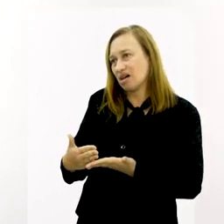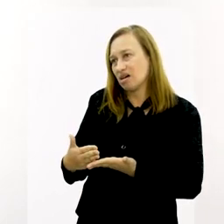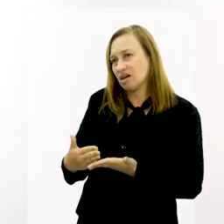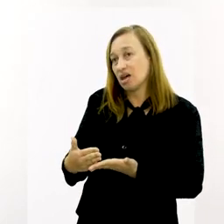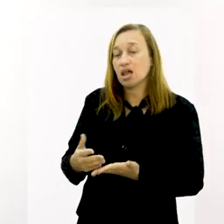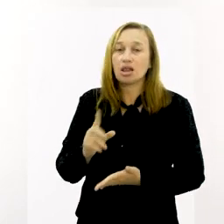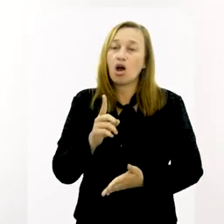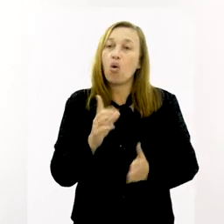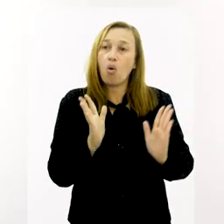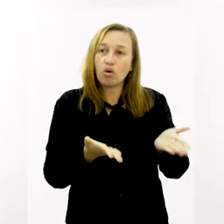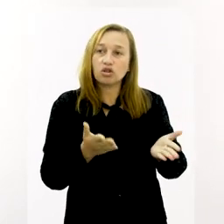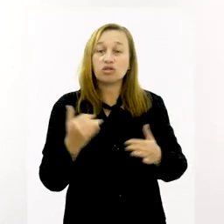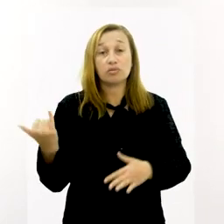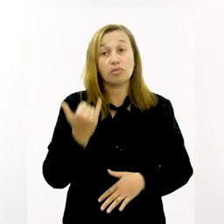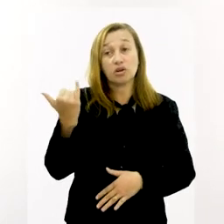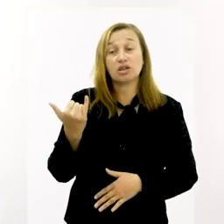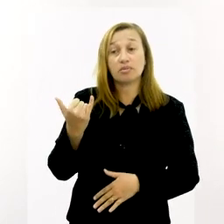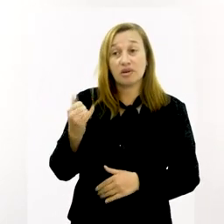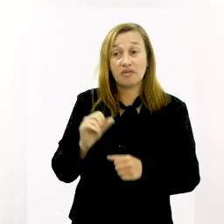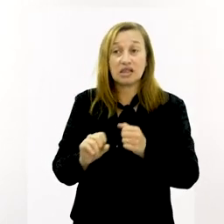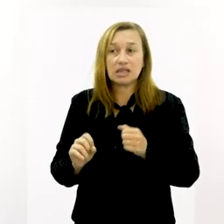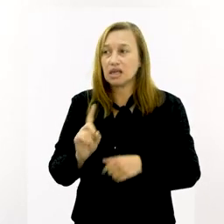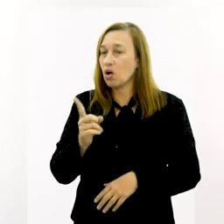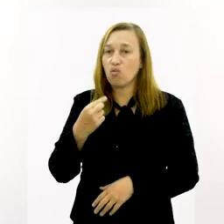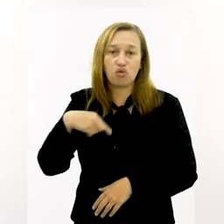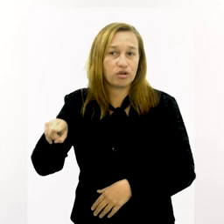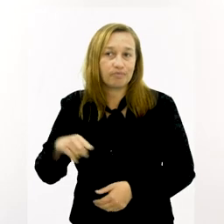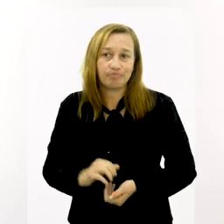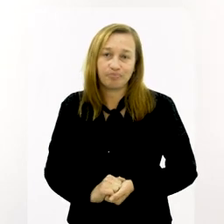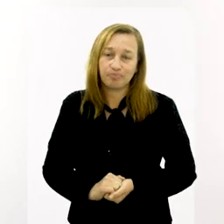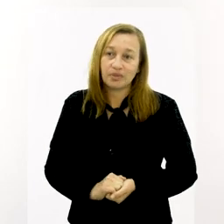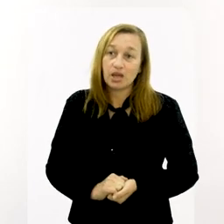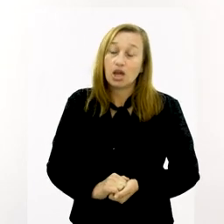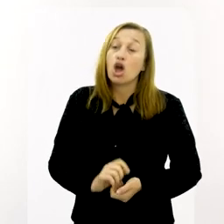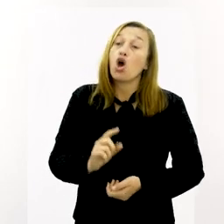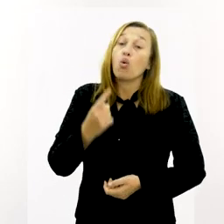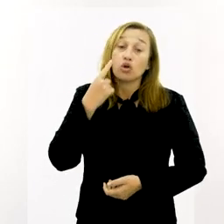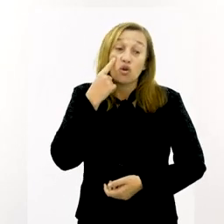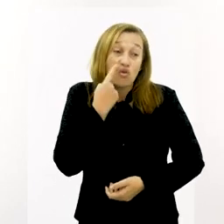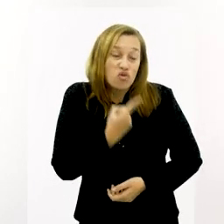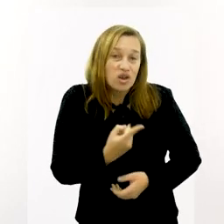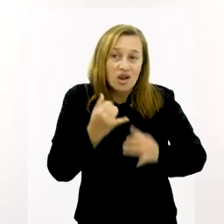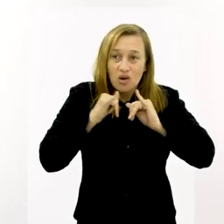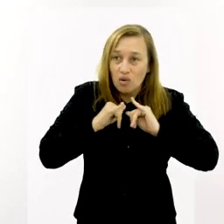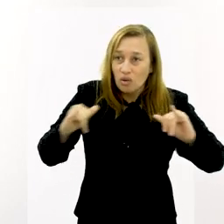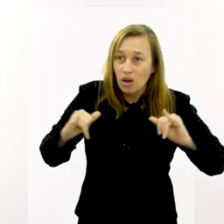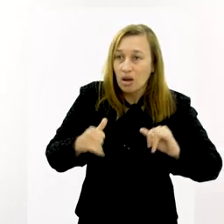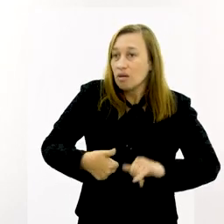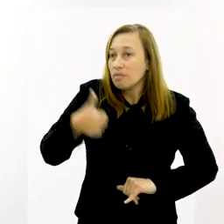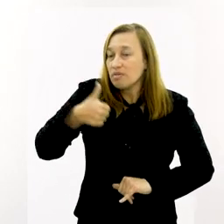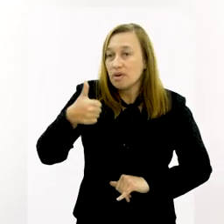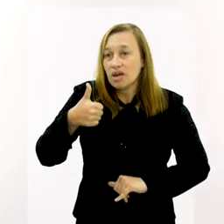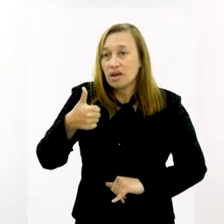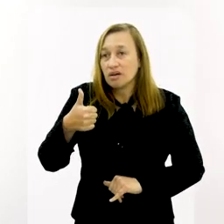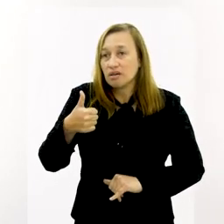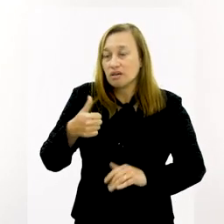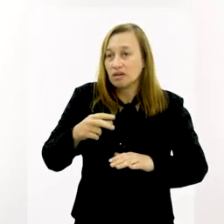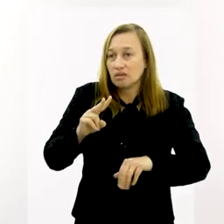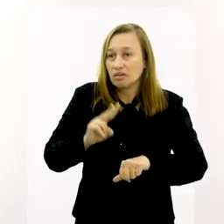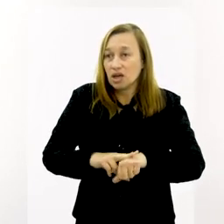Falei, não. Só hoje, porque eu tenho uma coisa importante para fazer. E não fui. Quando eu ouvi a notícia, a primeira